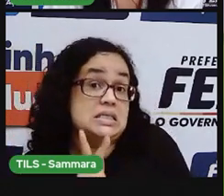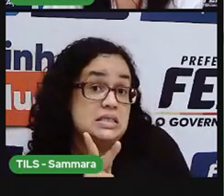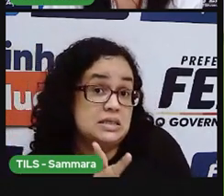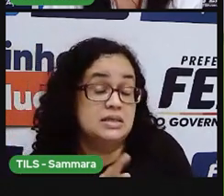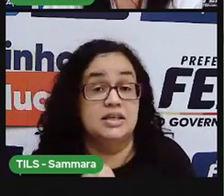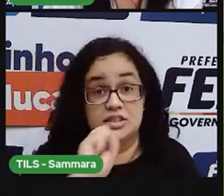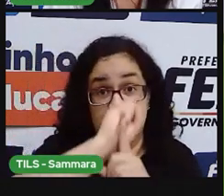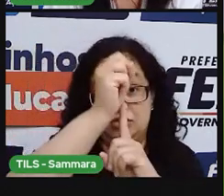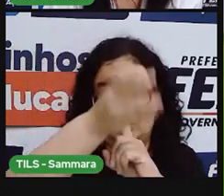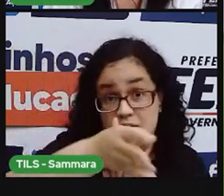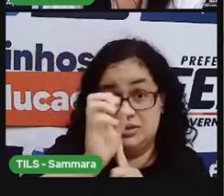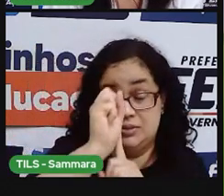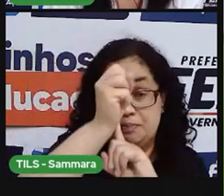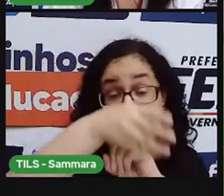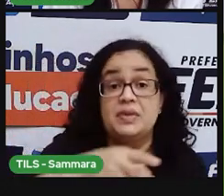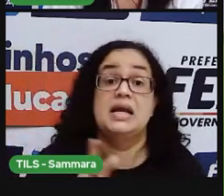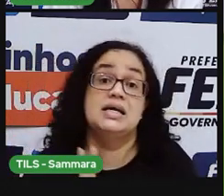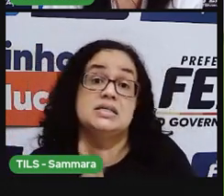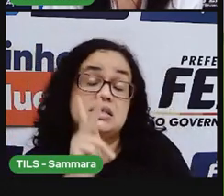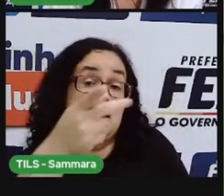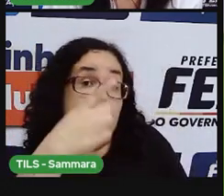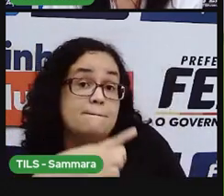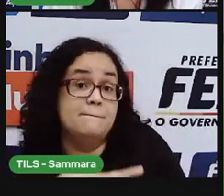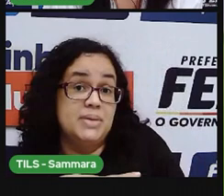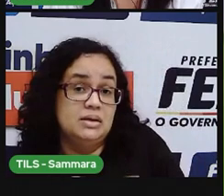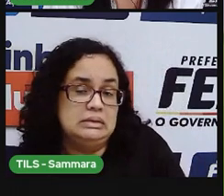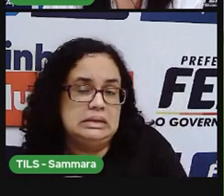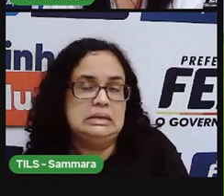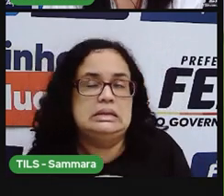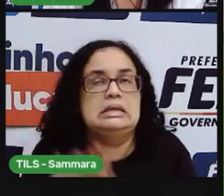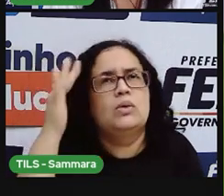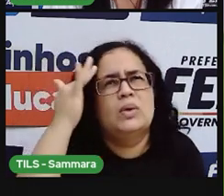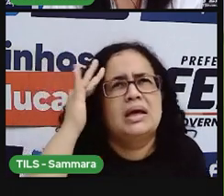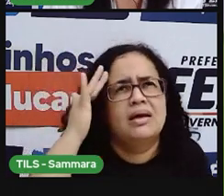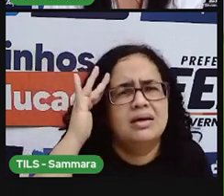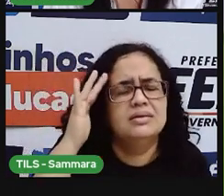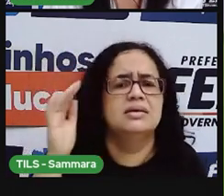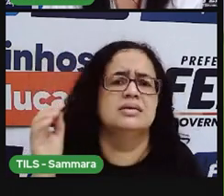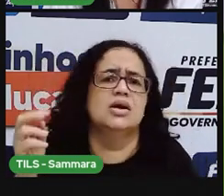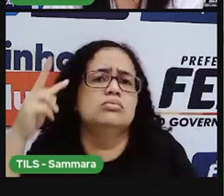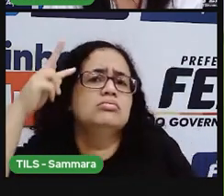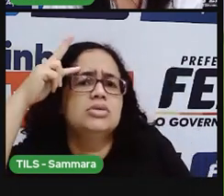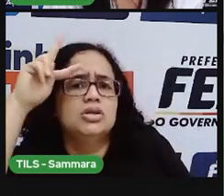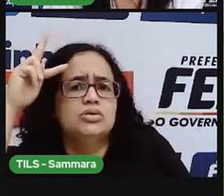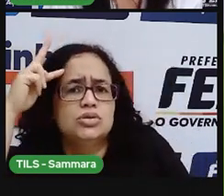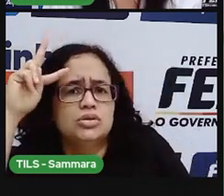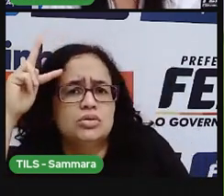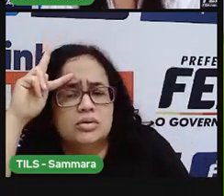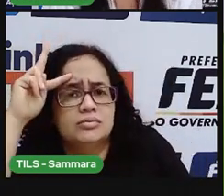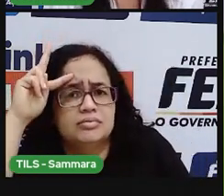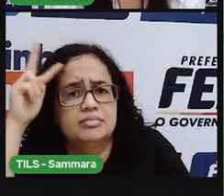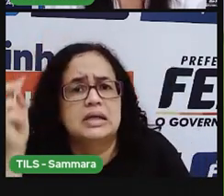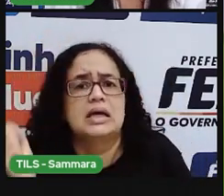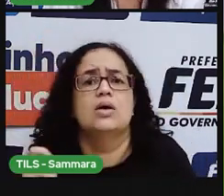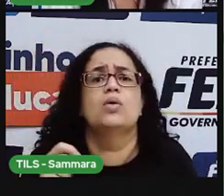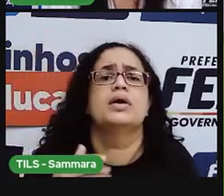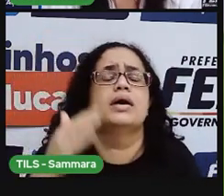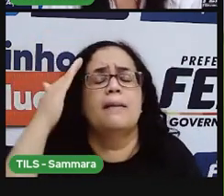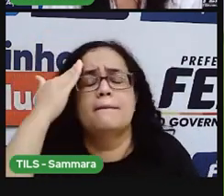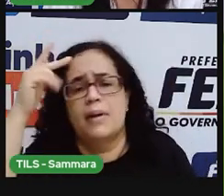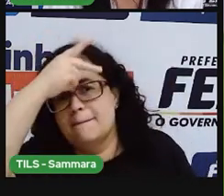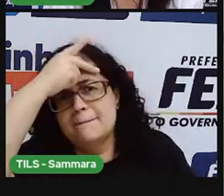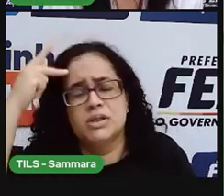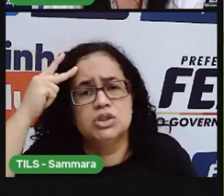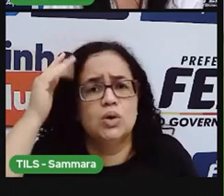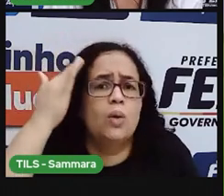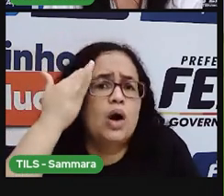Nas fábulas, elas sempre apresentam uma moral da história. Elas sempre passam uma lição de vida,